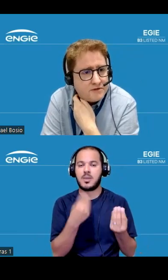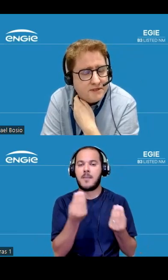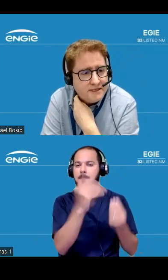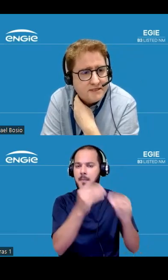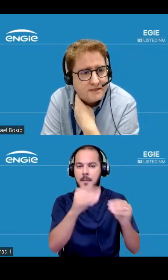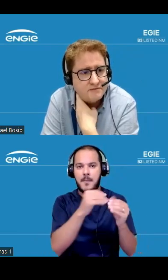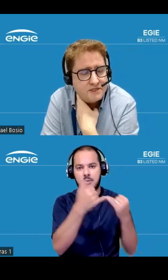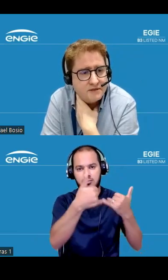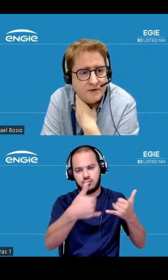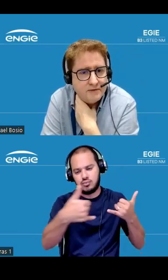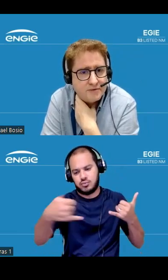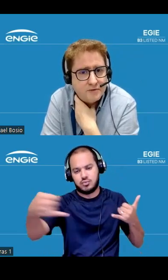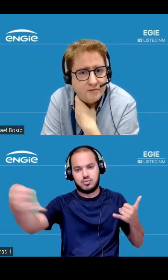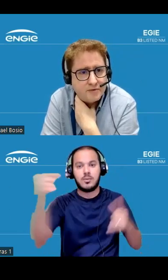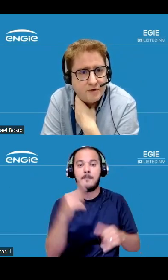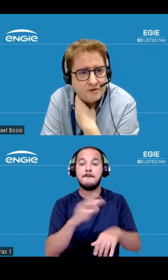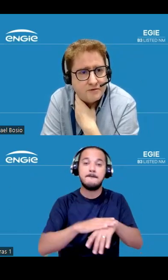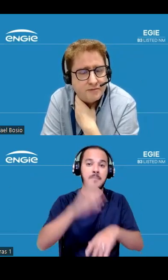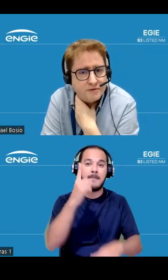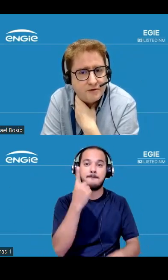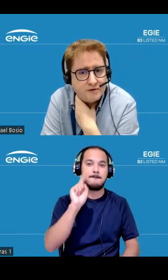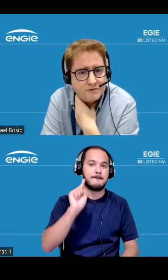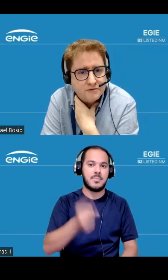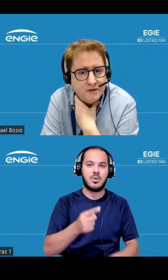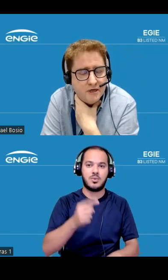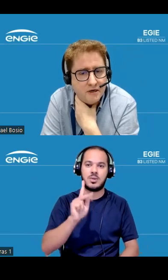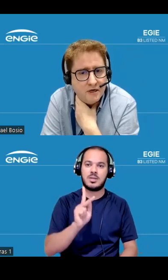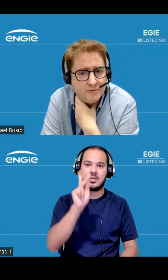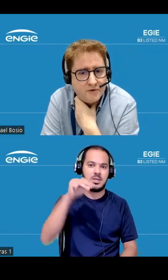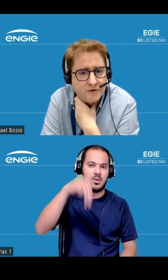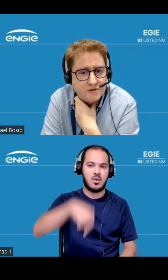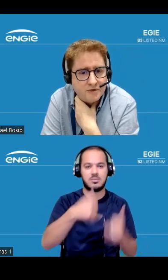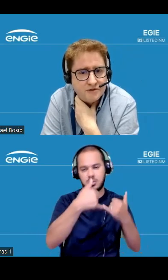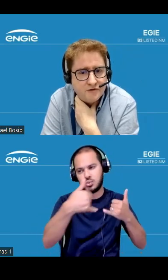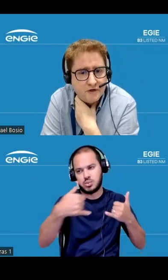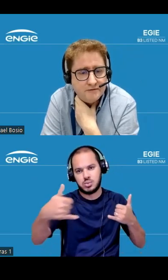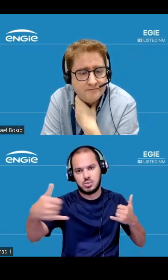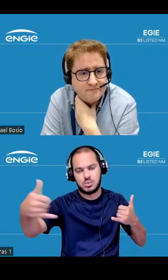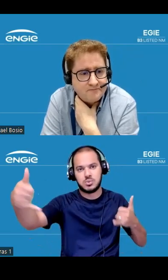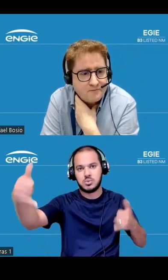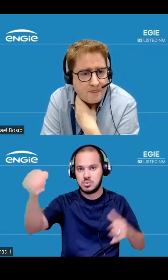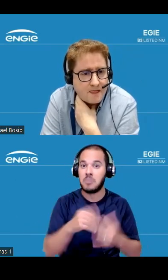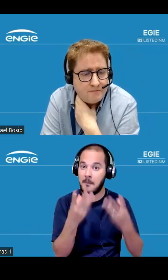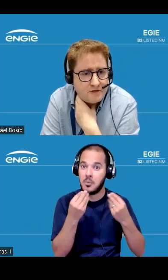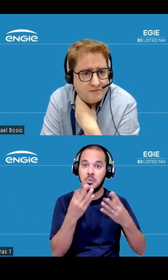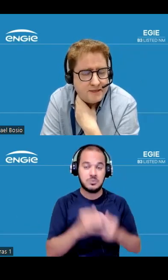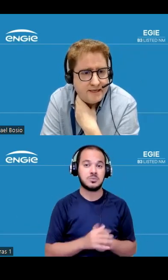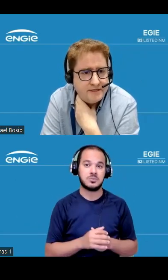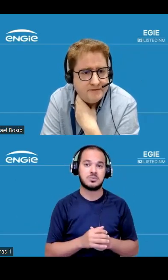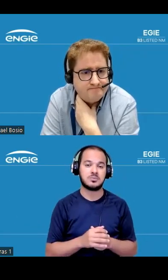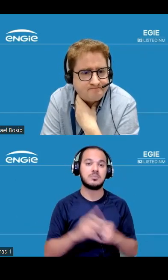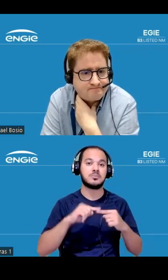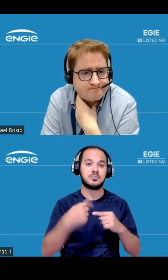quilômetros de linhas de transmissão para o nosso portfólio próximo